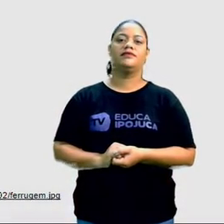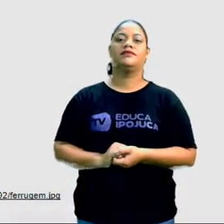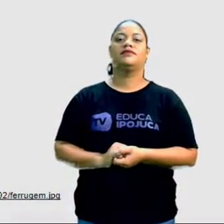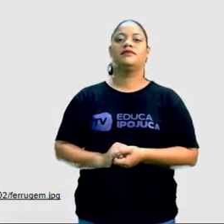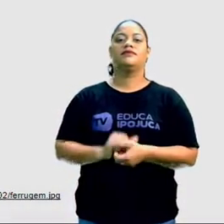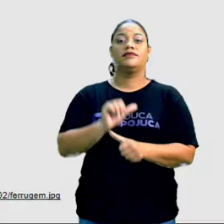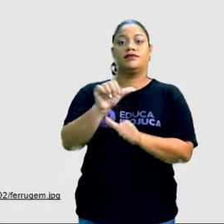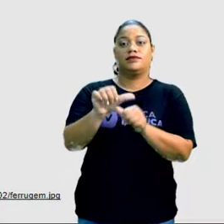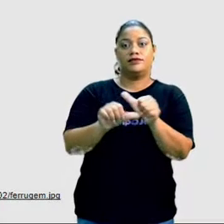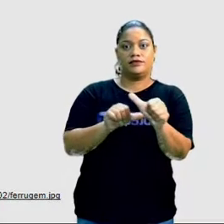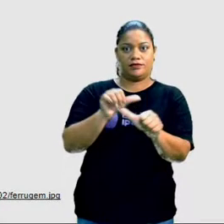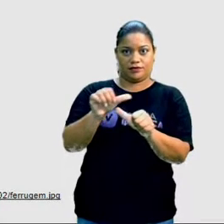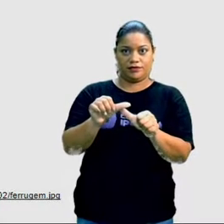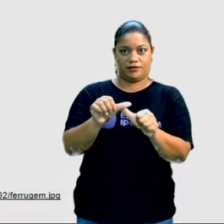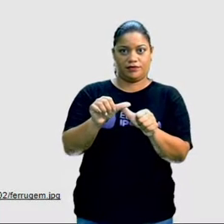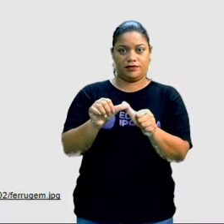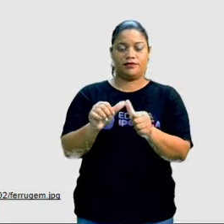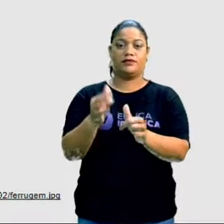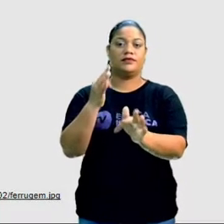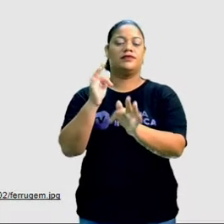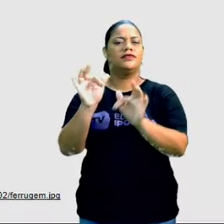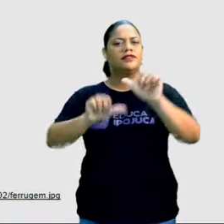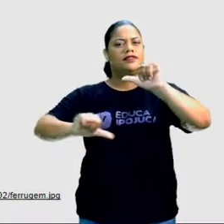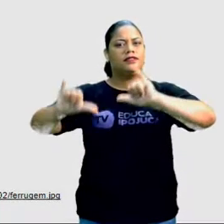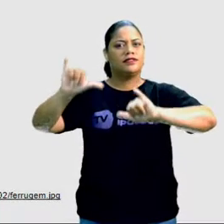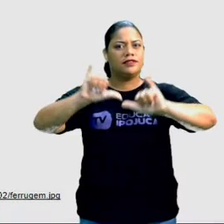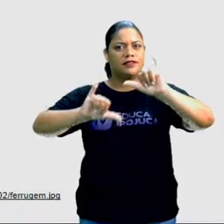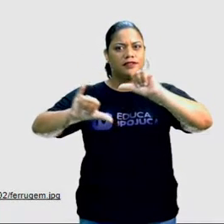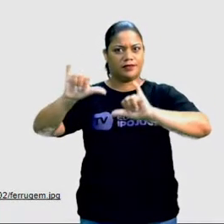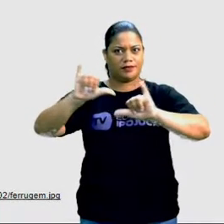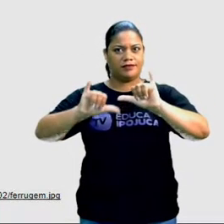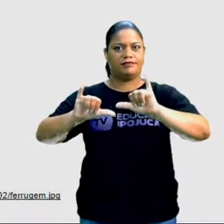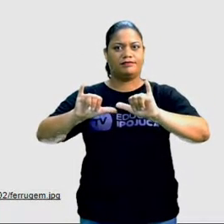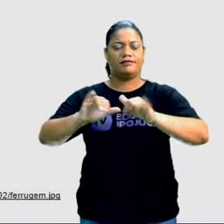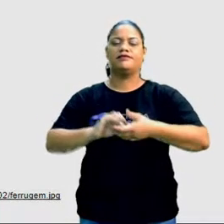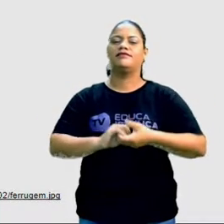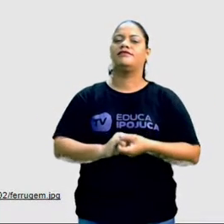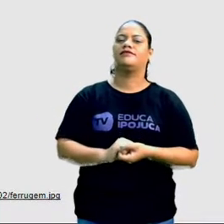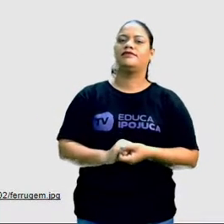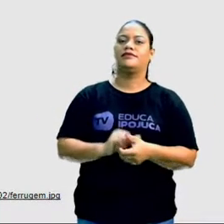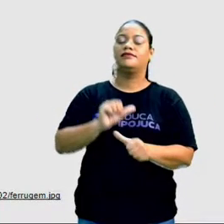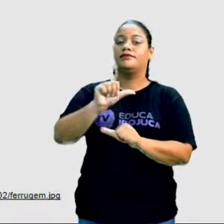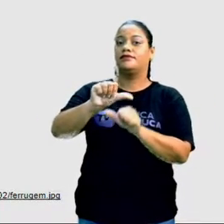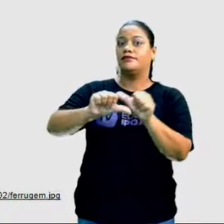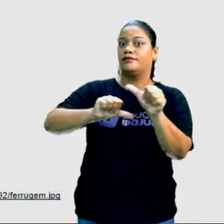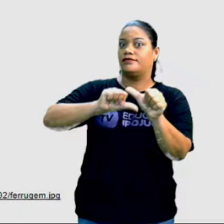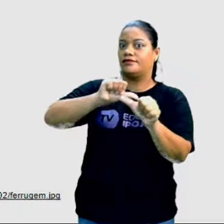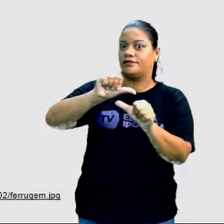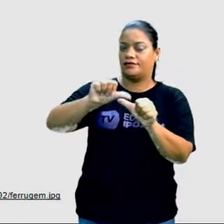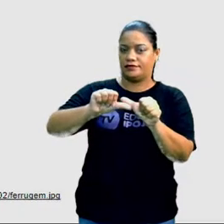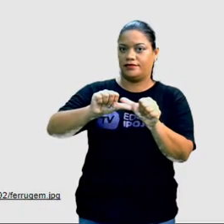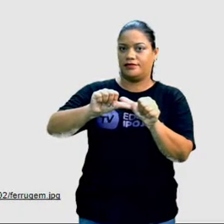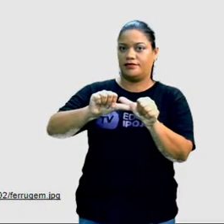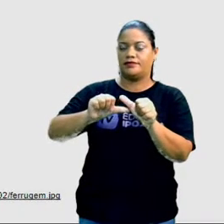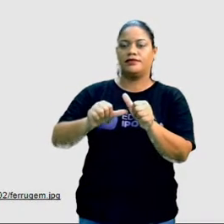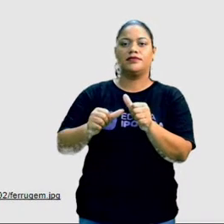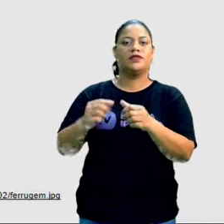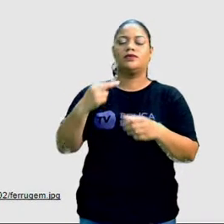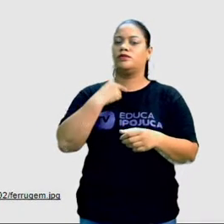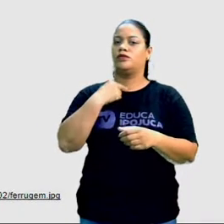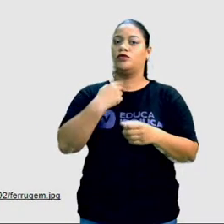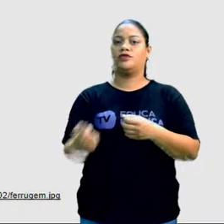Transformações não reversíveis é quando a matéria, após ser transformada, não pode